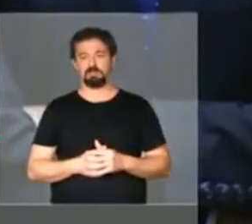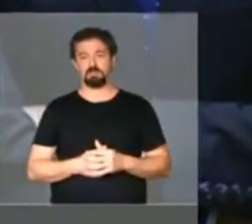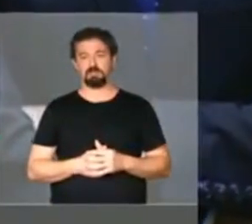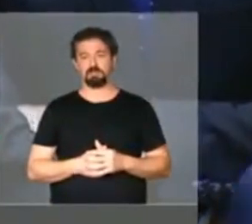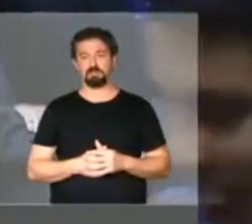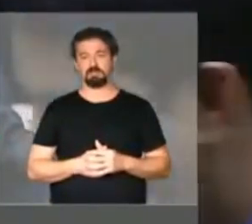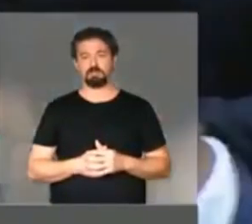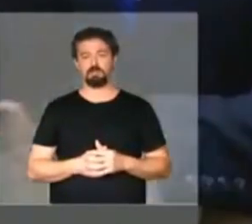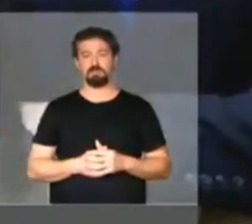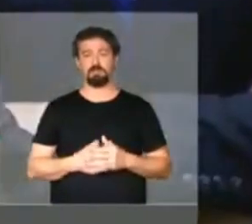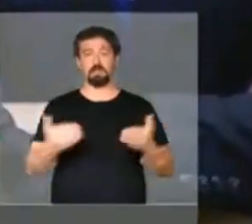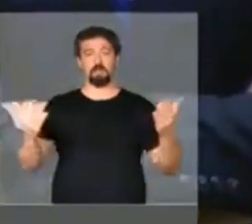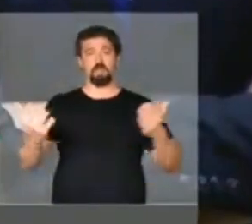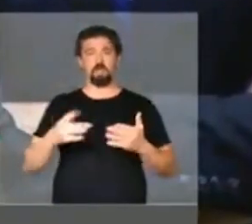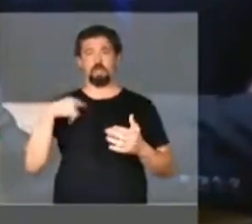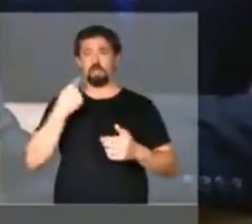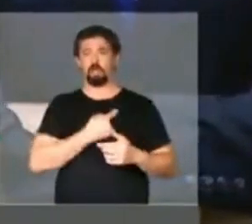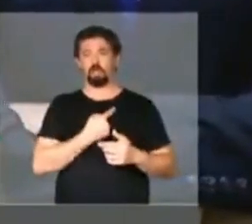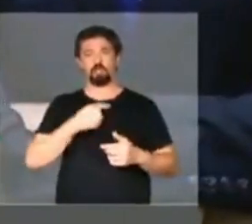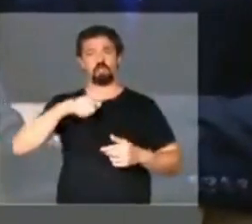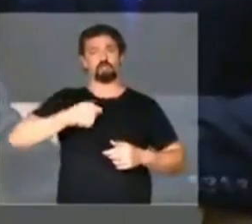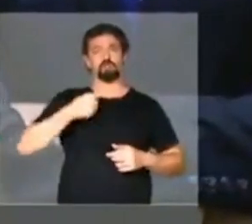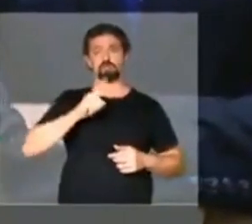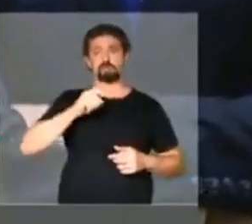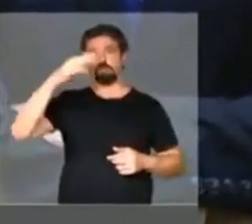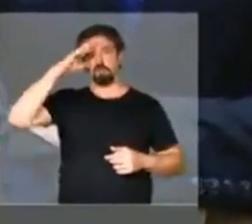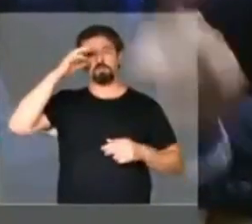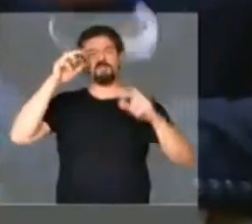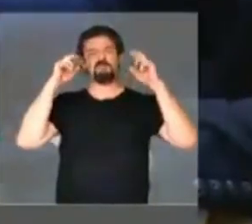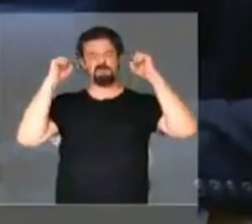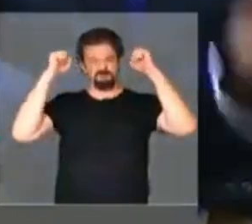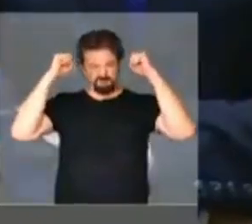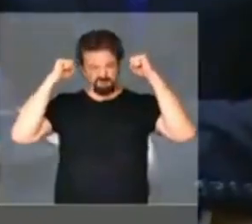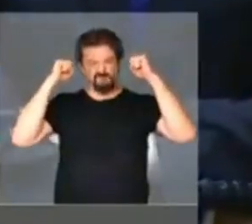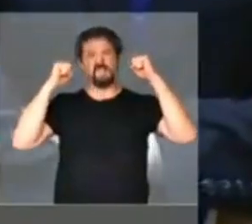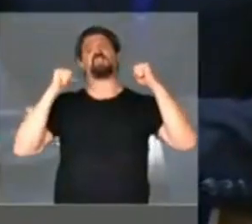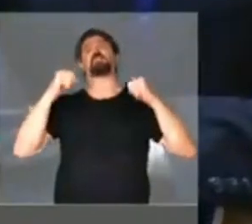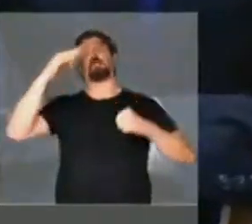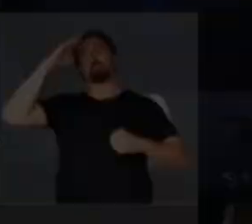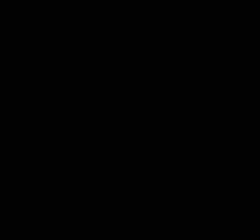Hoje nós não somos um cubão. Viva os militares! Viva 31 de março!